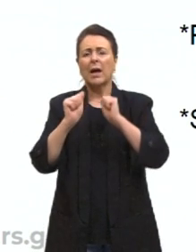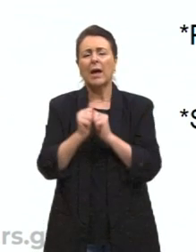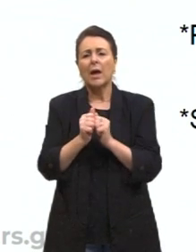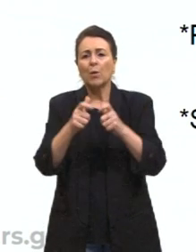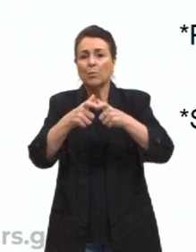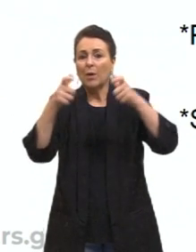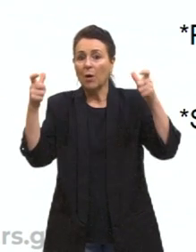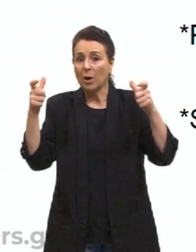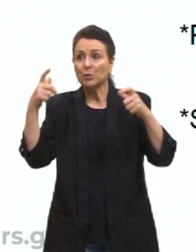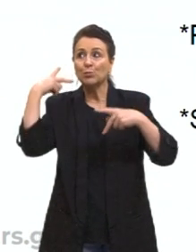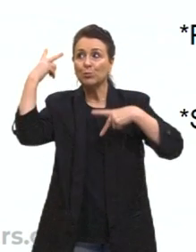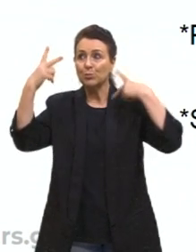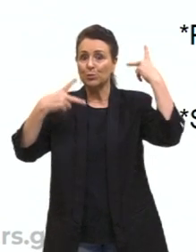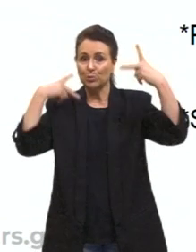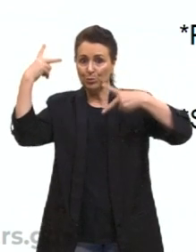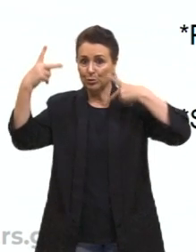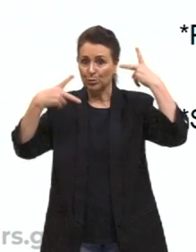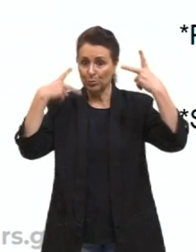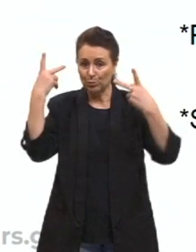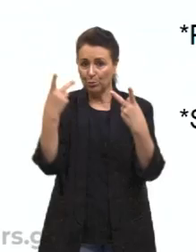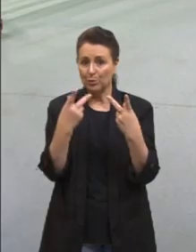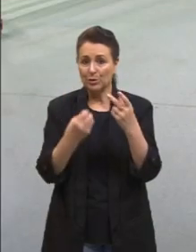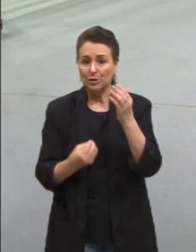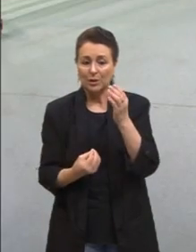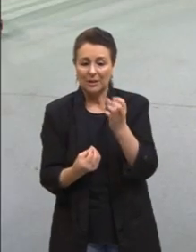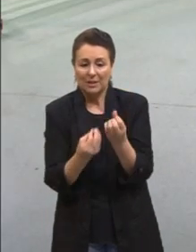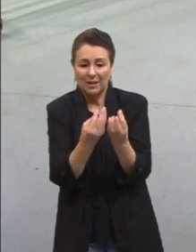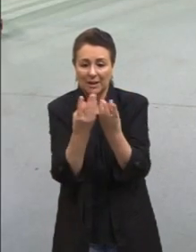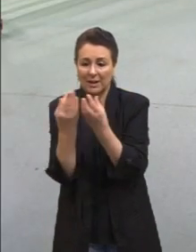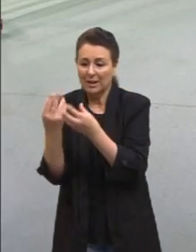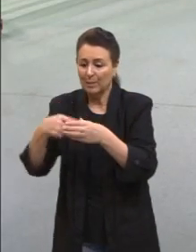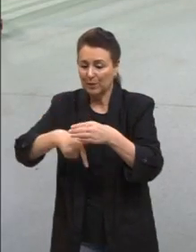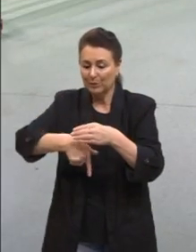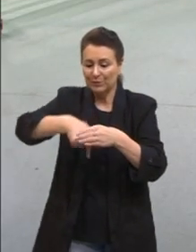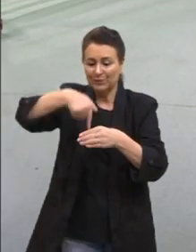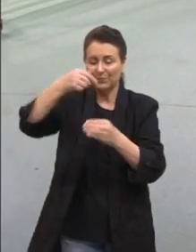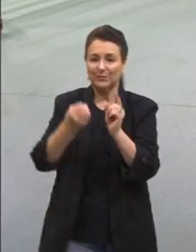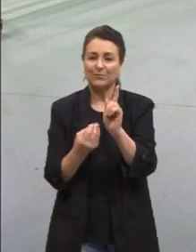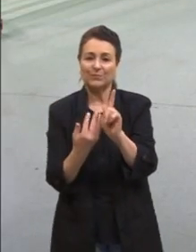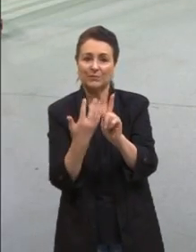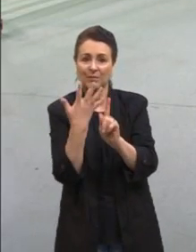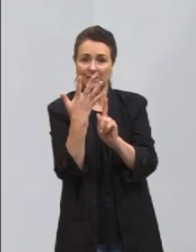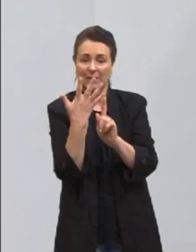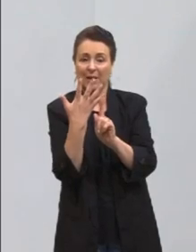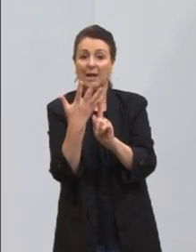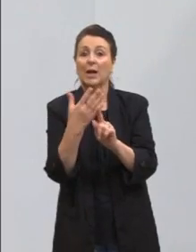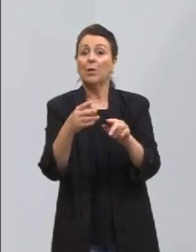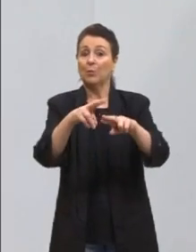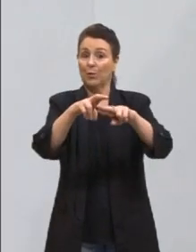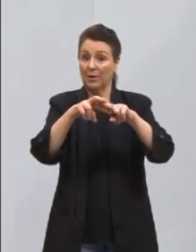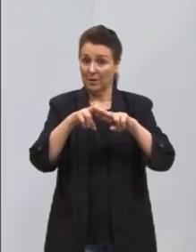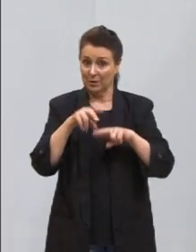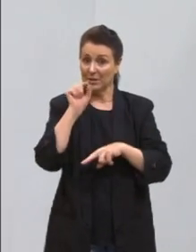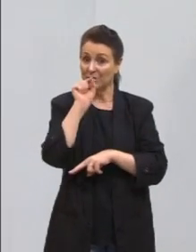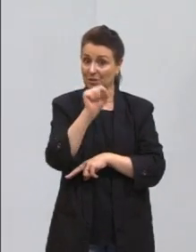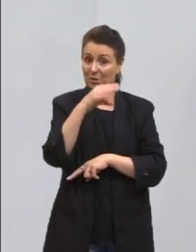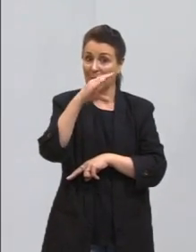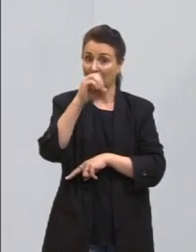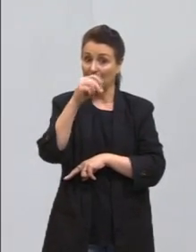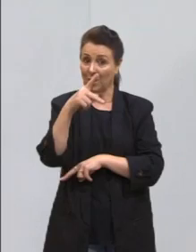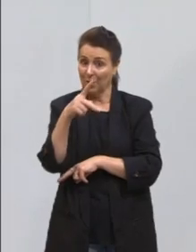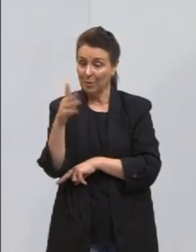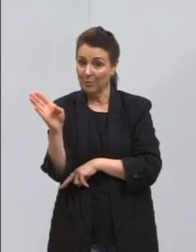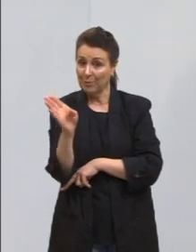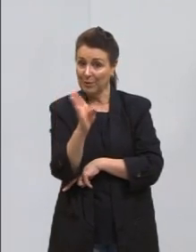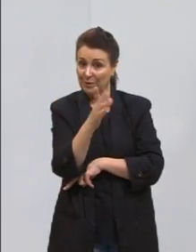poluidores, é a questão da queima dos gases fósseis. Tanto é que a COP27, e aí fique ligado nela, que